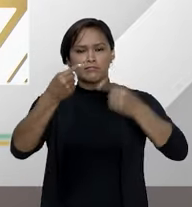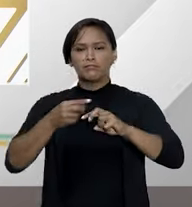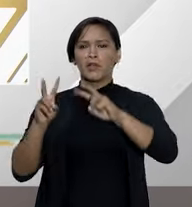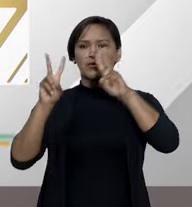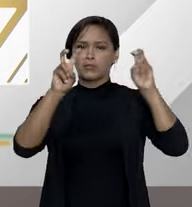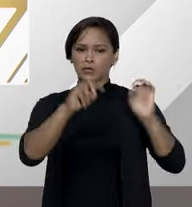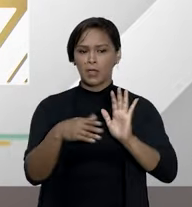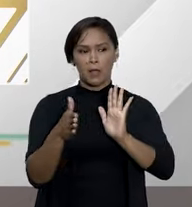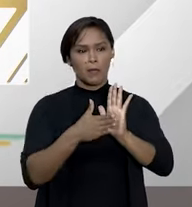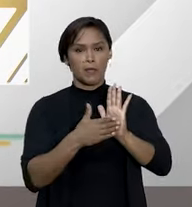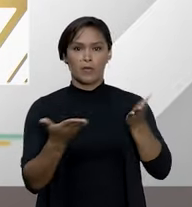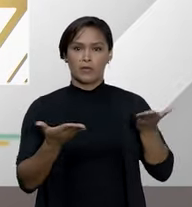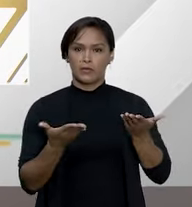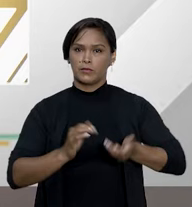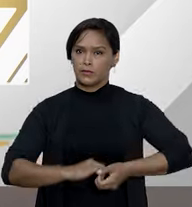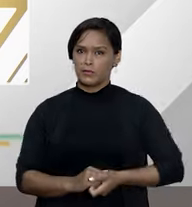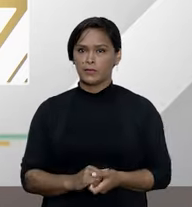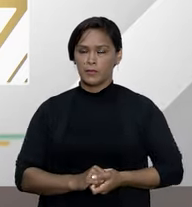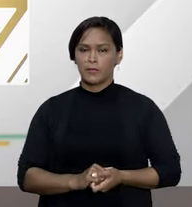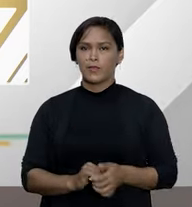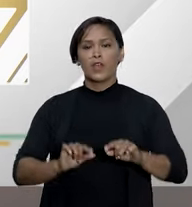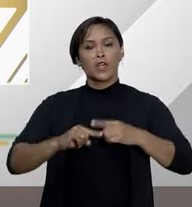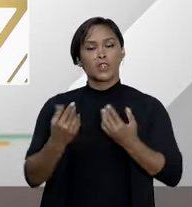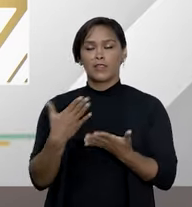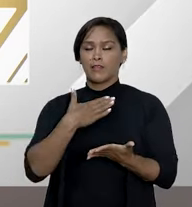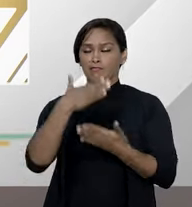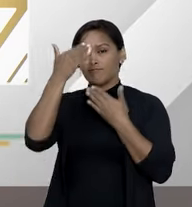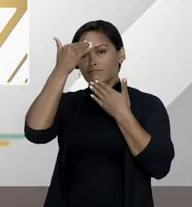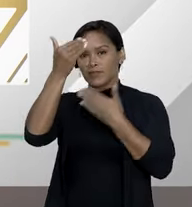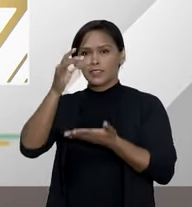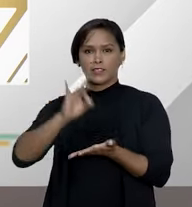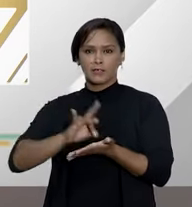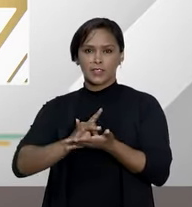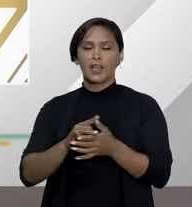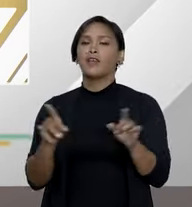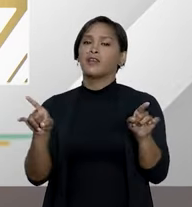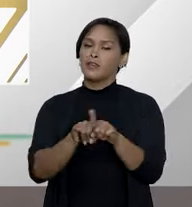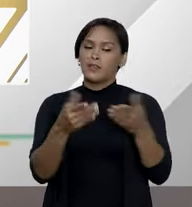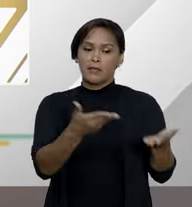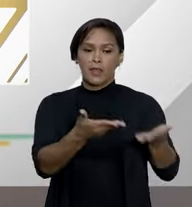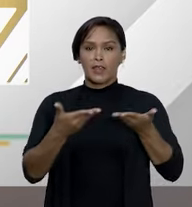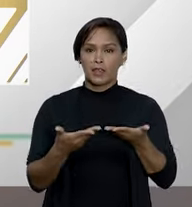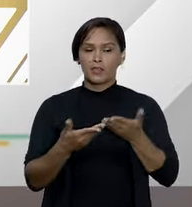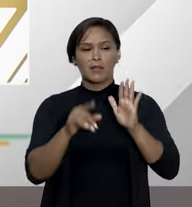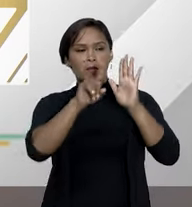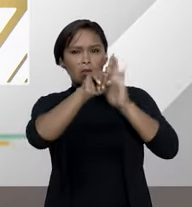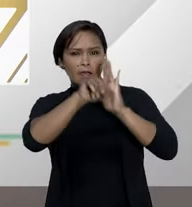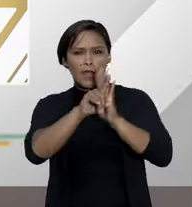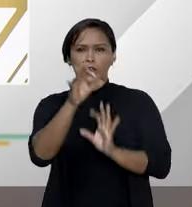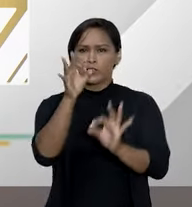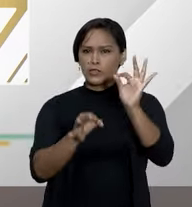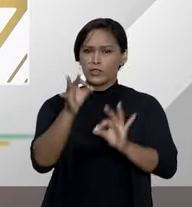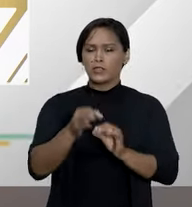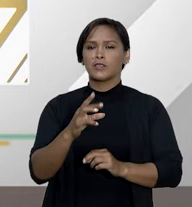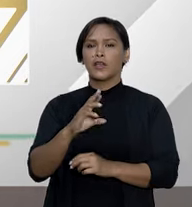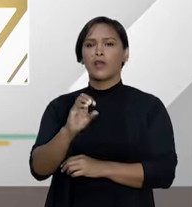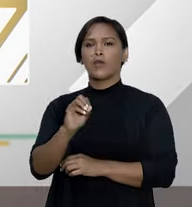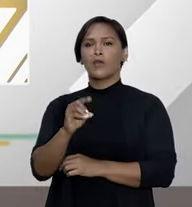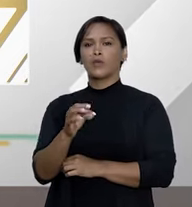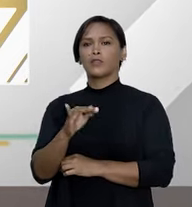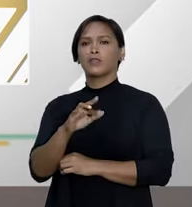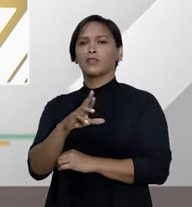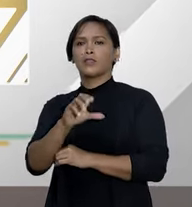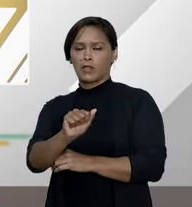tema proposto. Nós que agradecemos. E nós também recebemos o analista judiciário Rodrigo